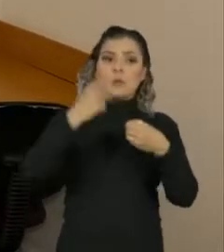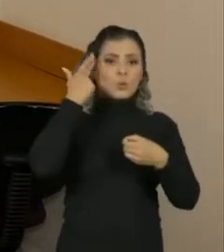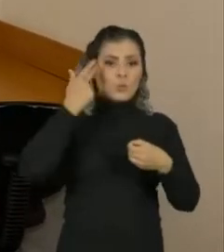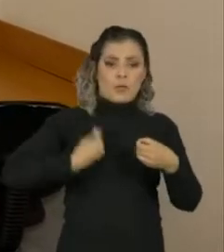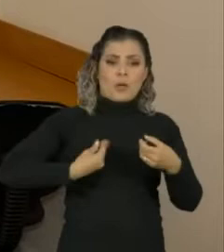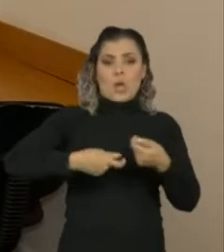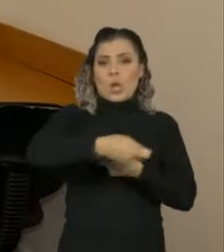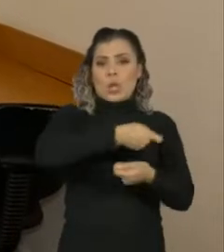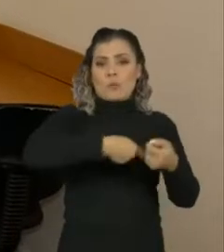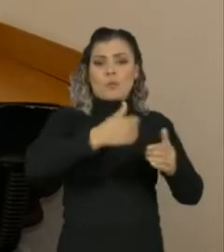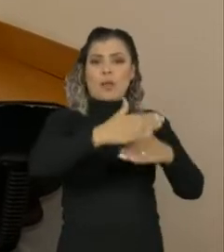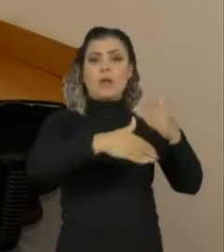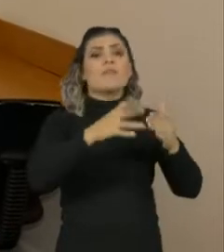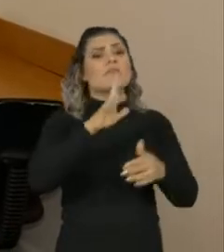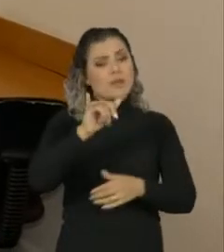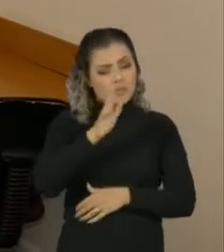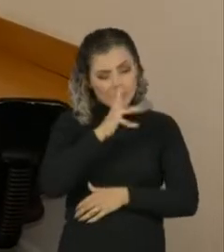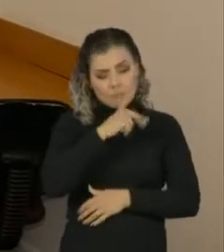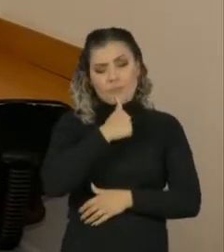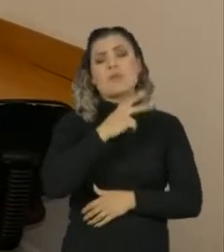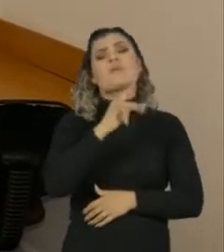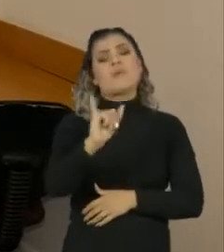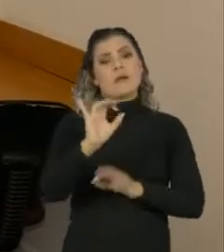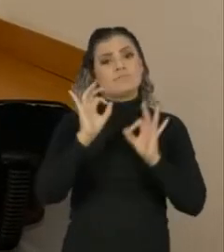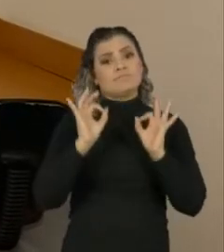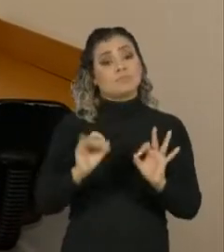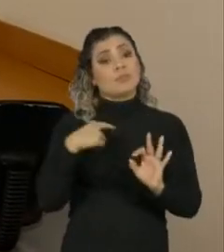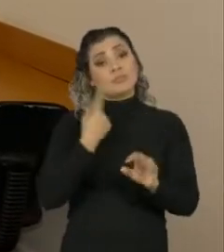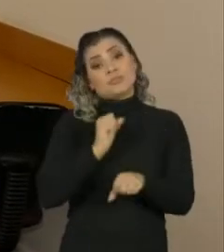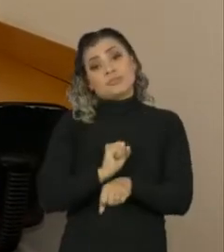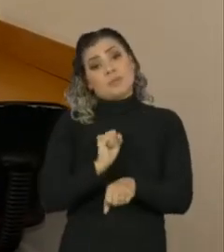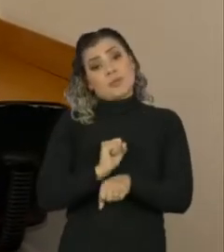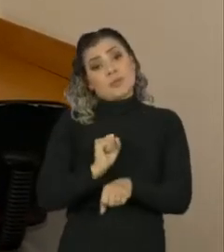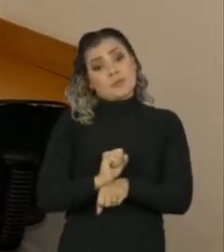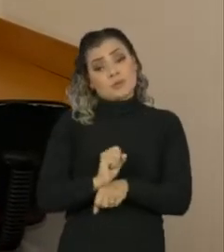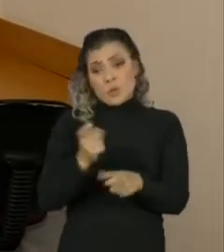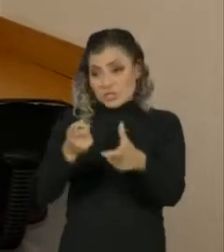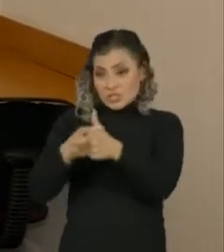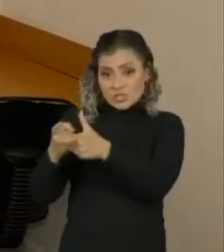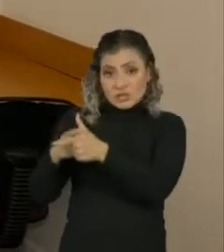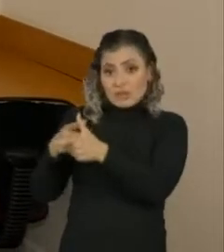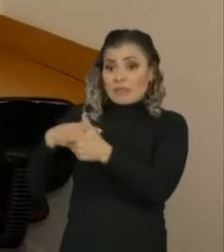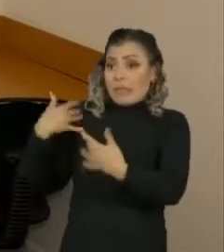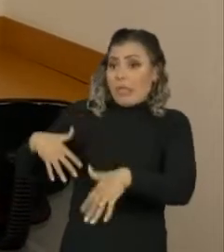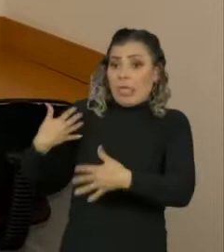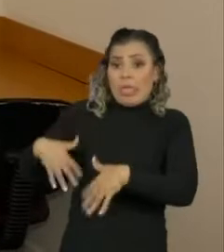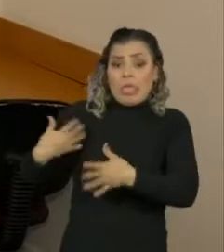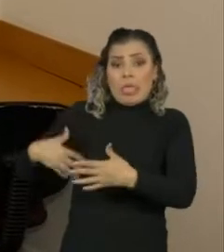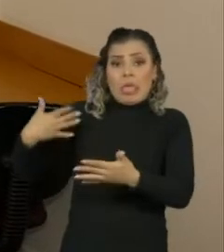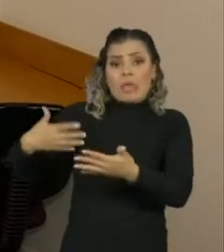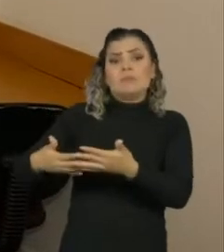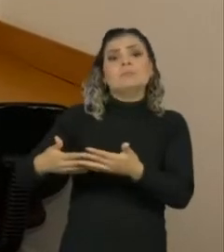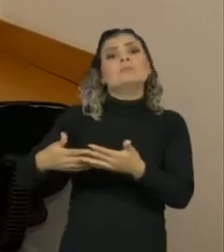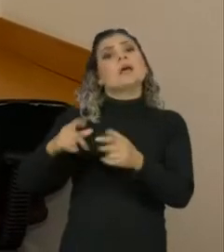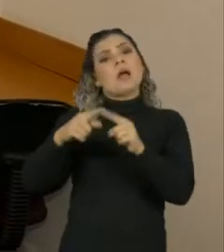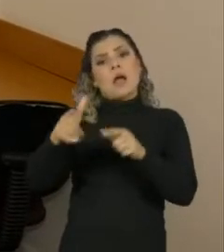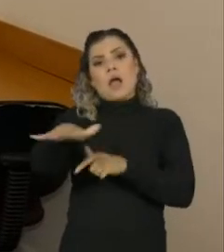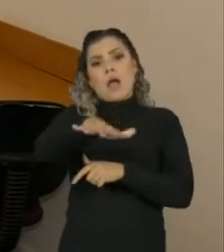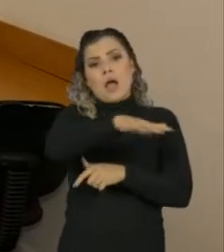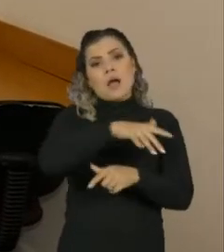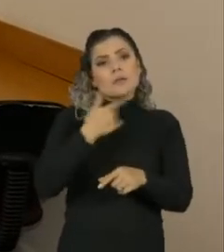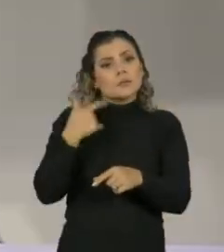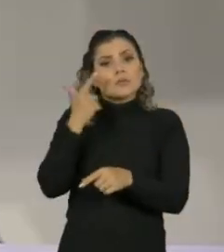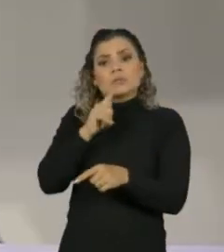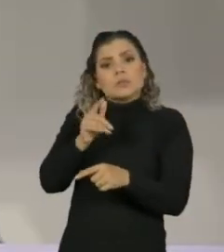demorar bastante tempo, a gente tem que esperar que essa inadimplência, inclusive, aumente e passe para outros setores, por